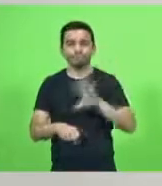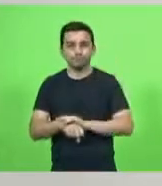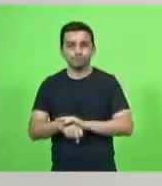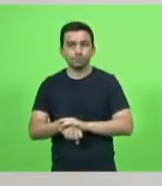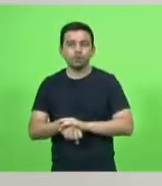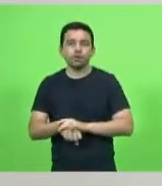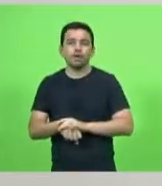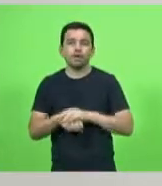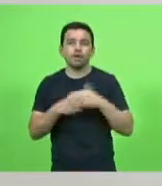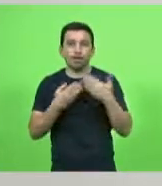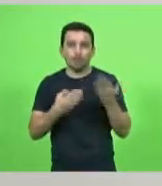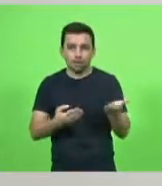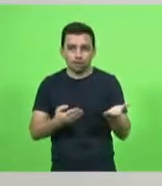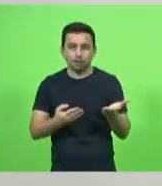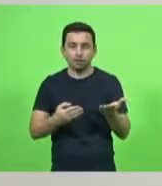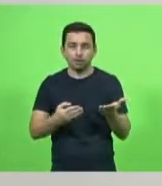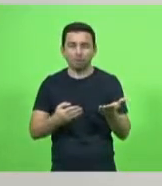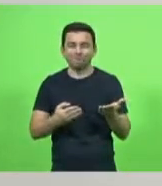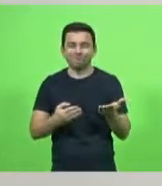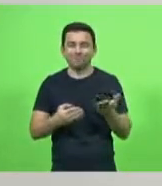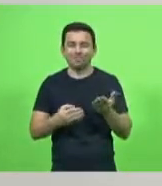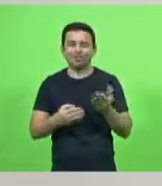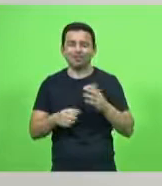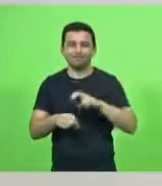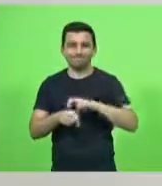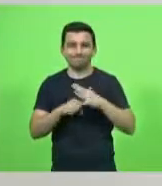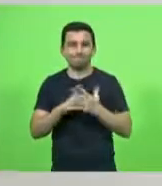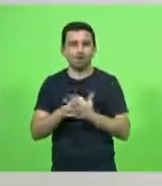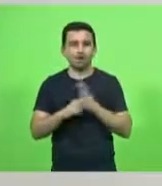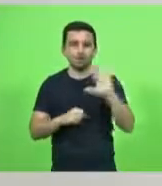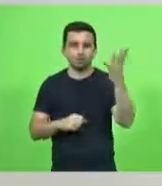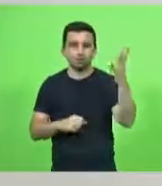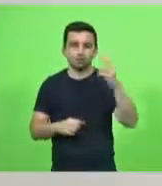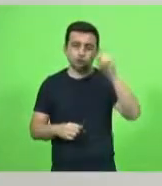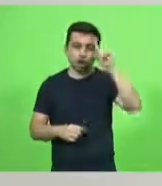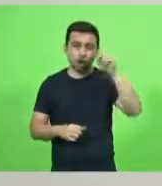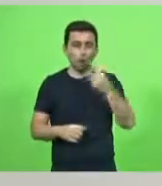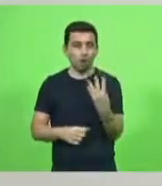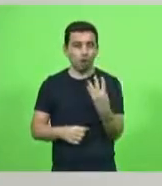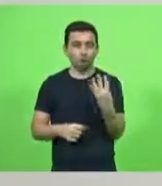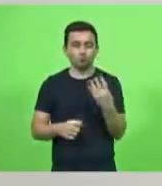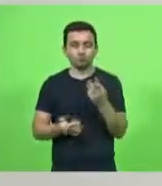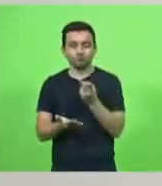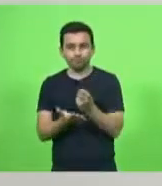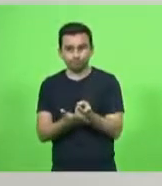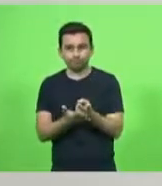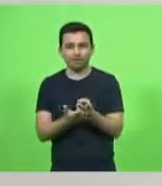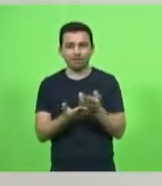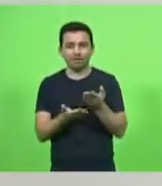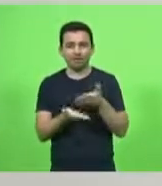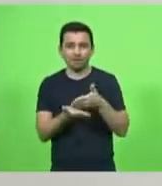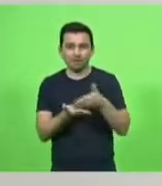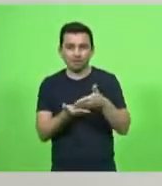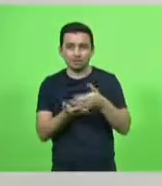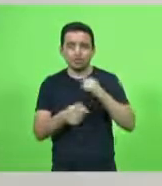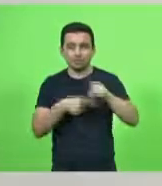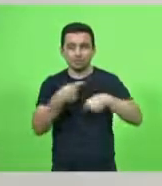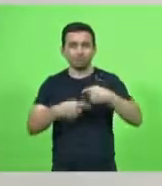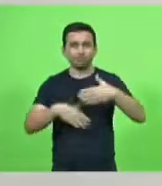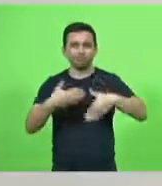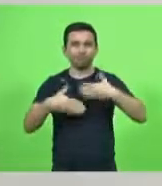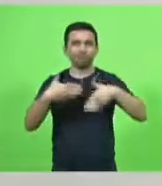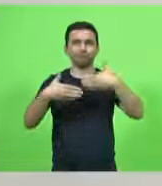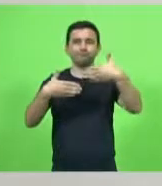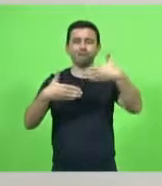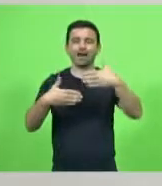internamos, ela no dia 4, com infecção urinária e evoluiu para a Covid. Quero aqui agradecer os médicos,